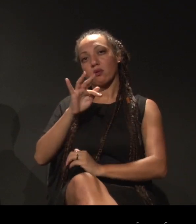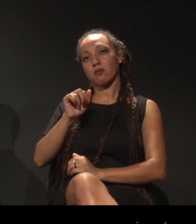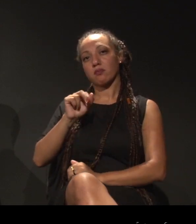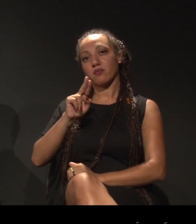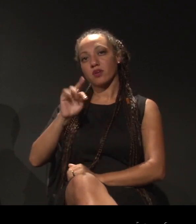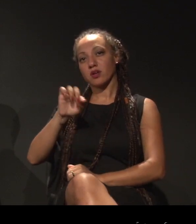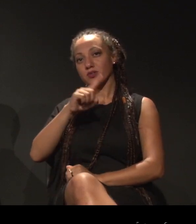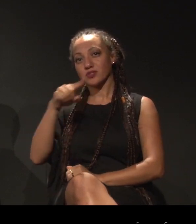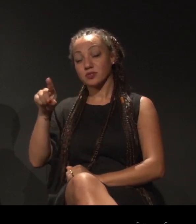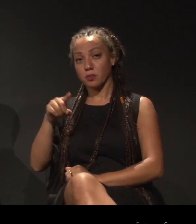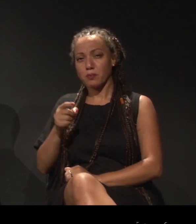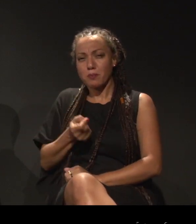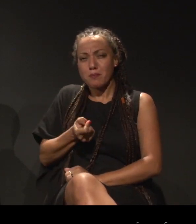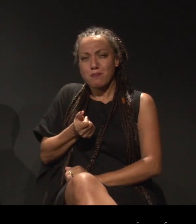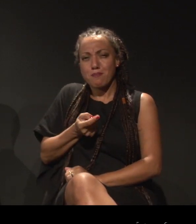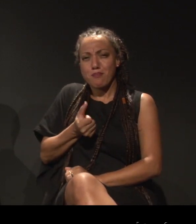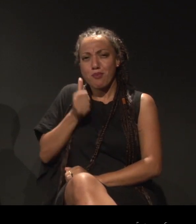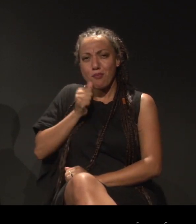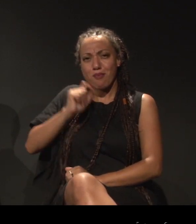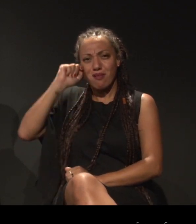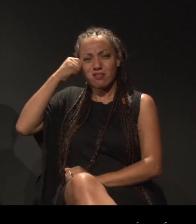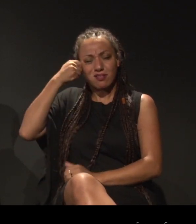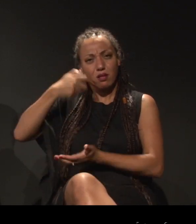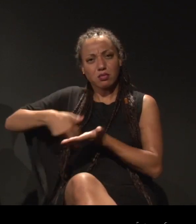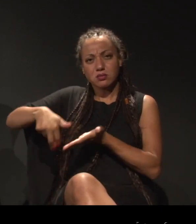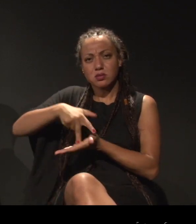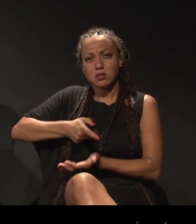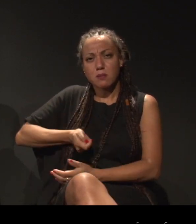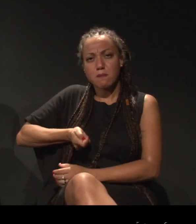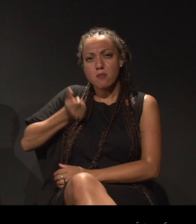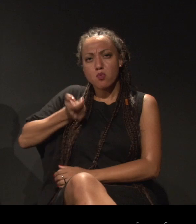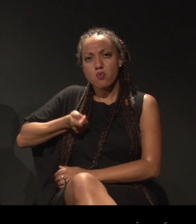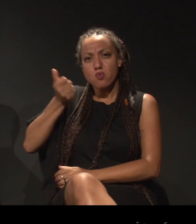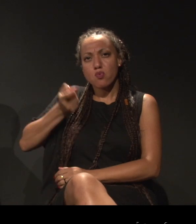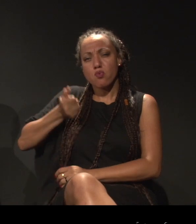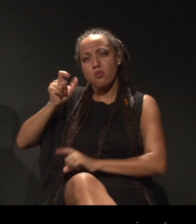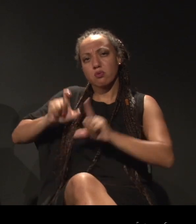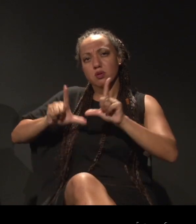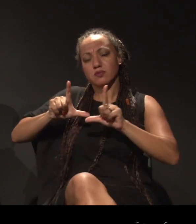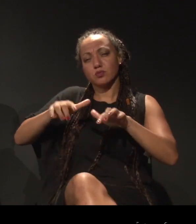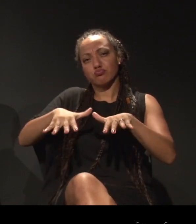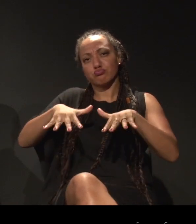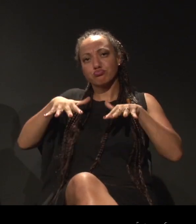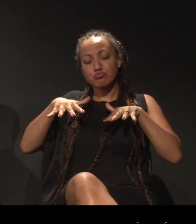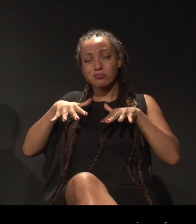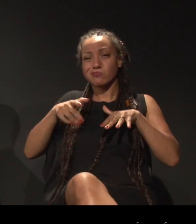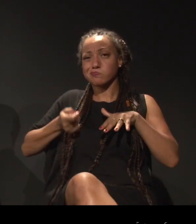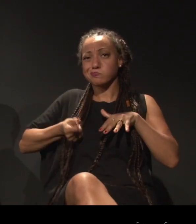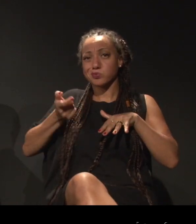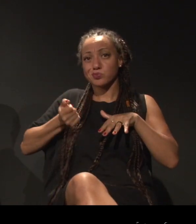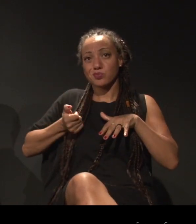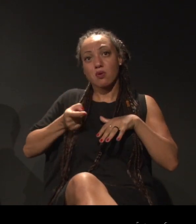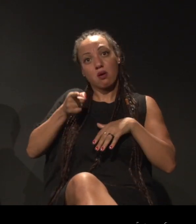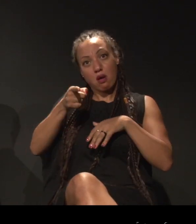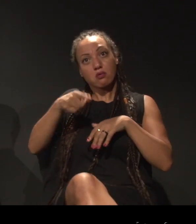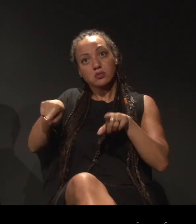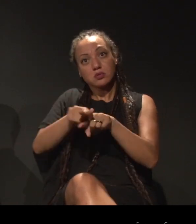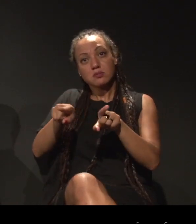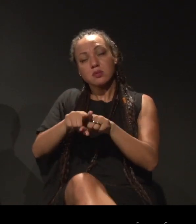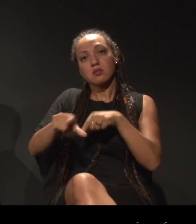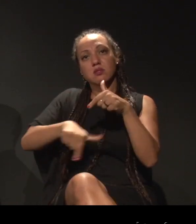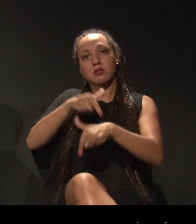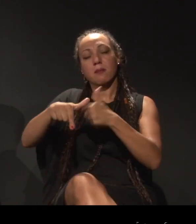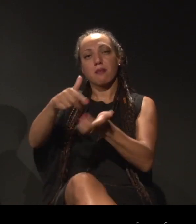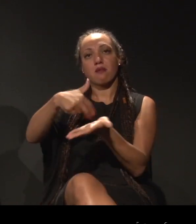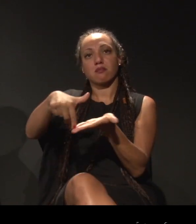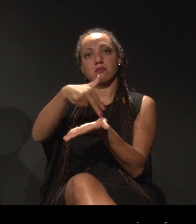Poucas negras, mas existem dançarinas negras nesses programas de auditório. Elas vivem da dança também, porque aquilo